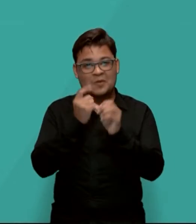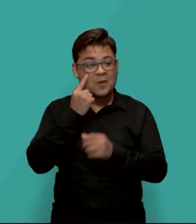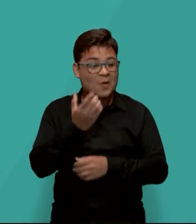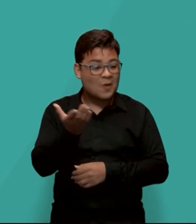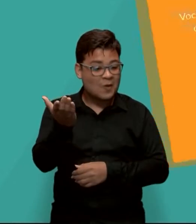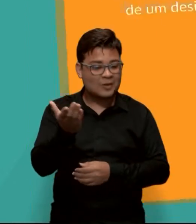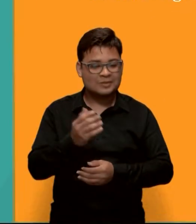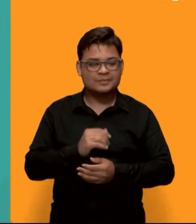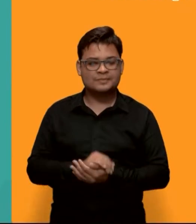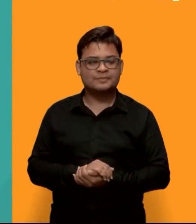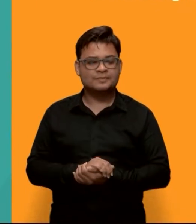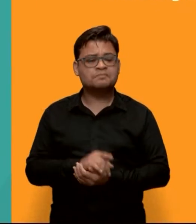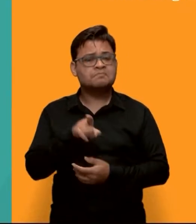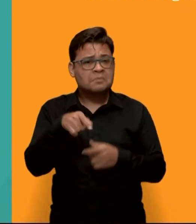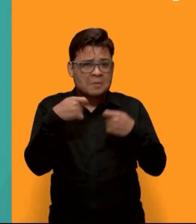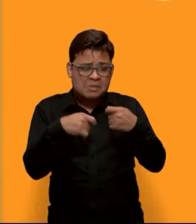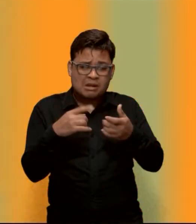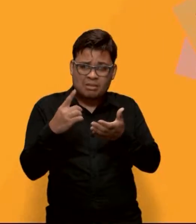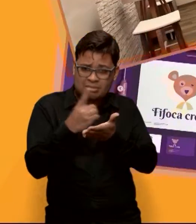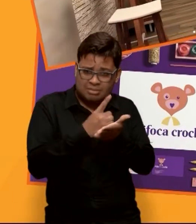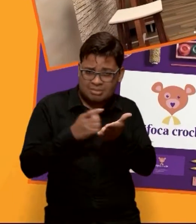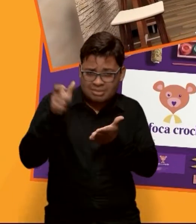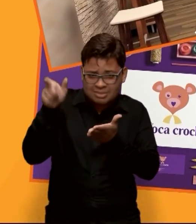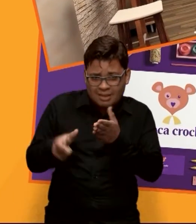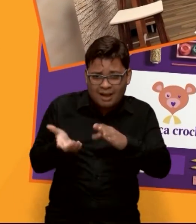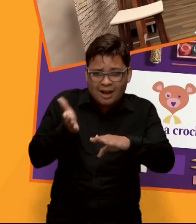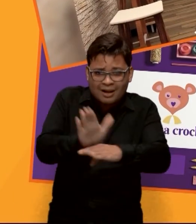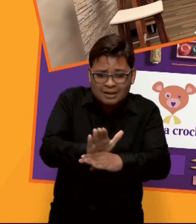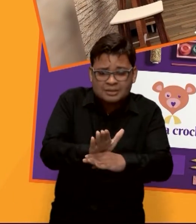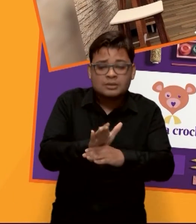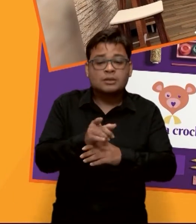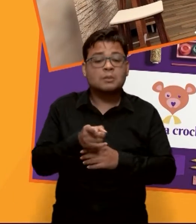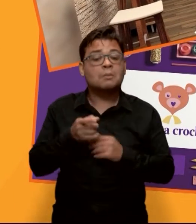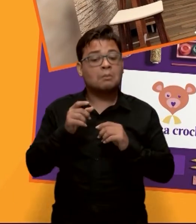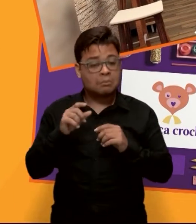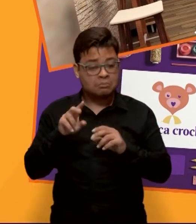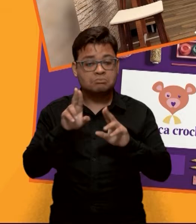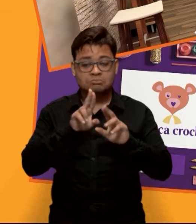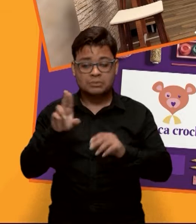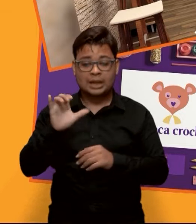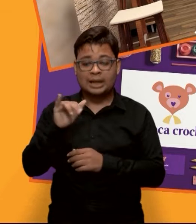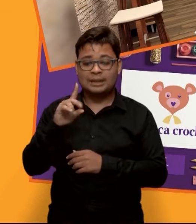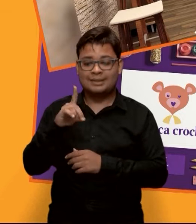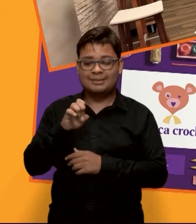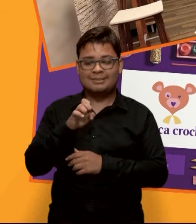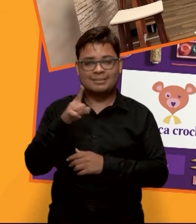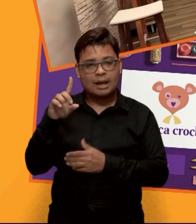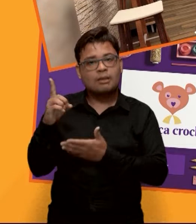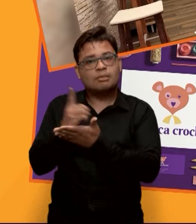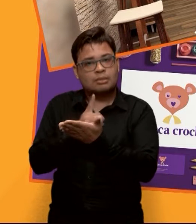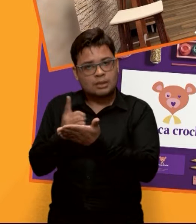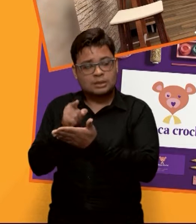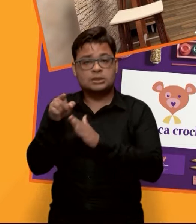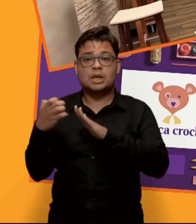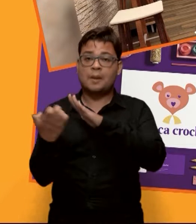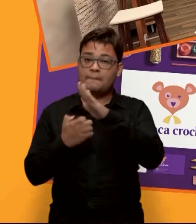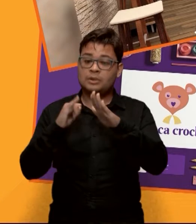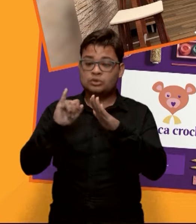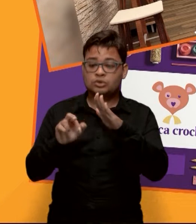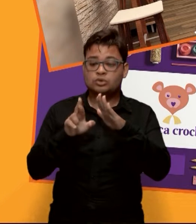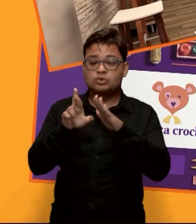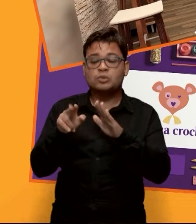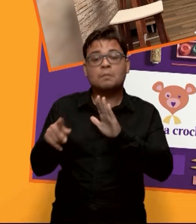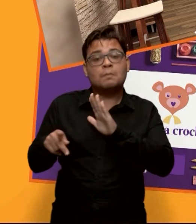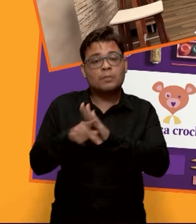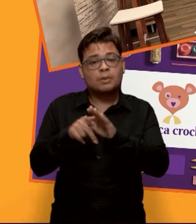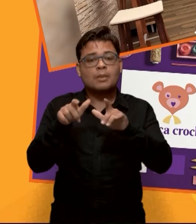Você está precisando de um designer? Então conheça a Canindé Design, empresa júnior de design gráfico e de ambientes da